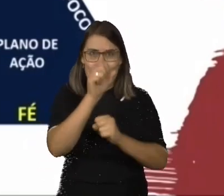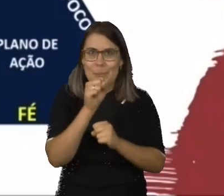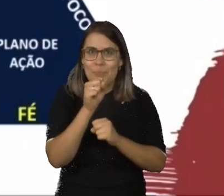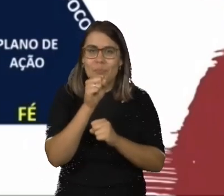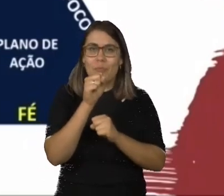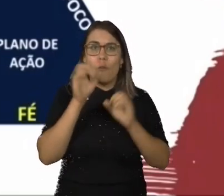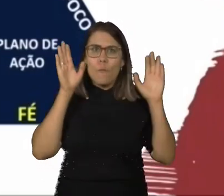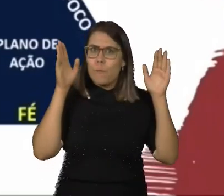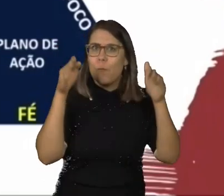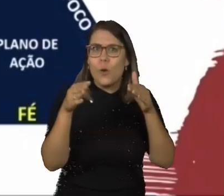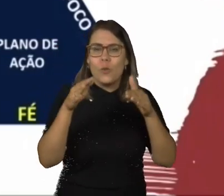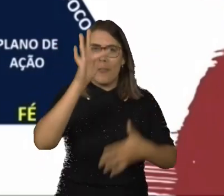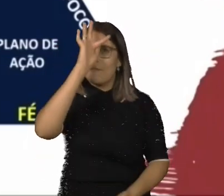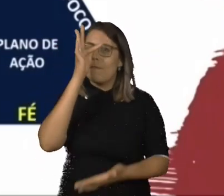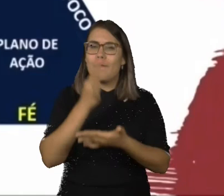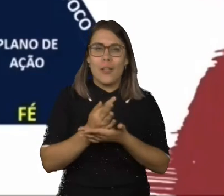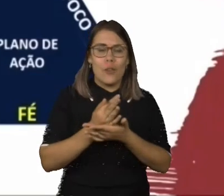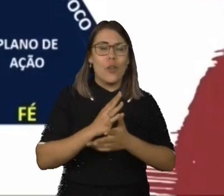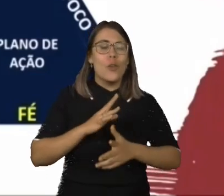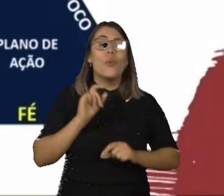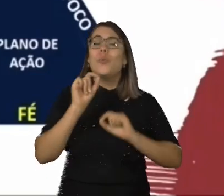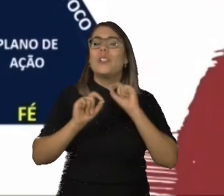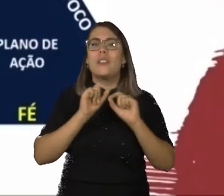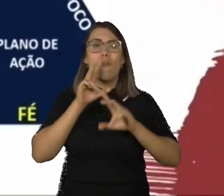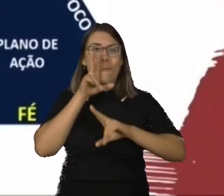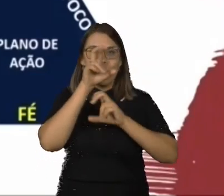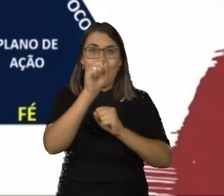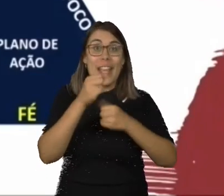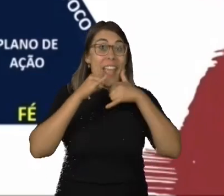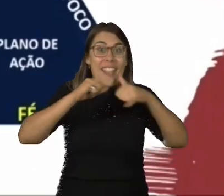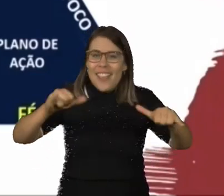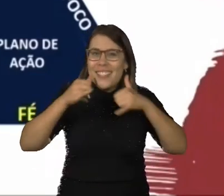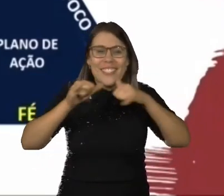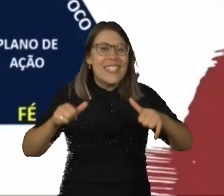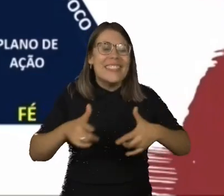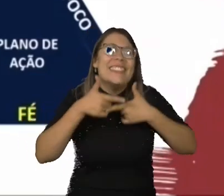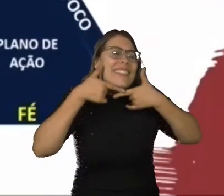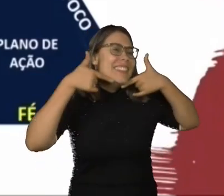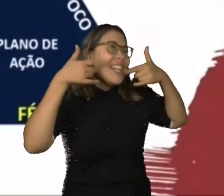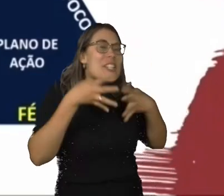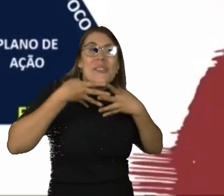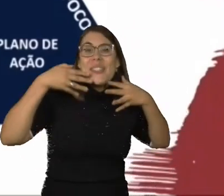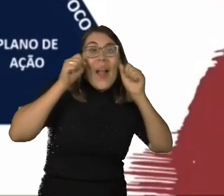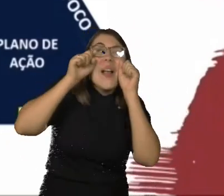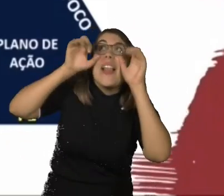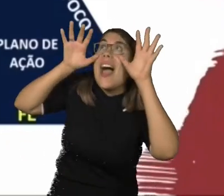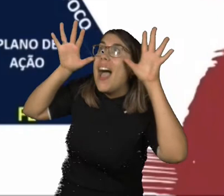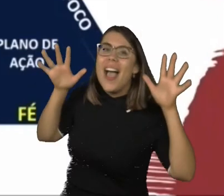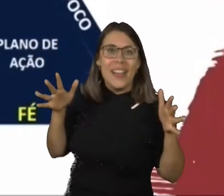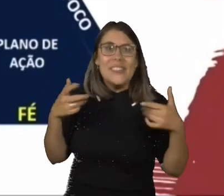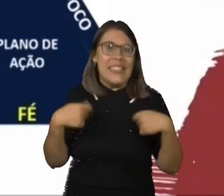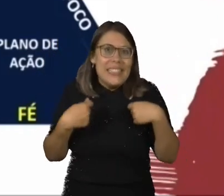Força, foco e fé. Força é energia. Minha energia, ela tem que no meu sorriso, nos meus olhos eu tenho que ter